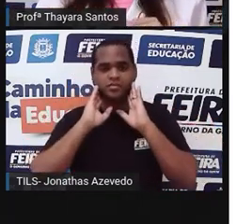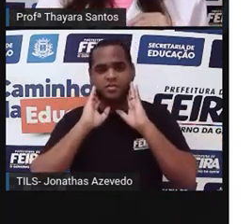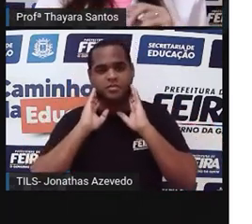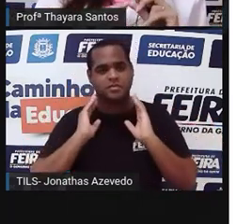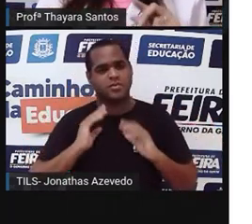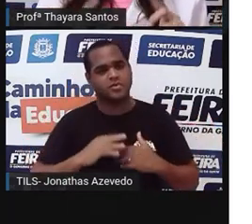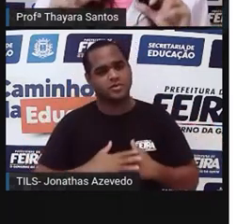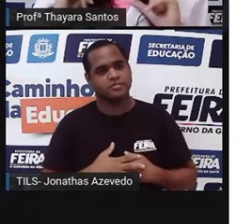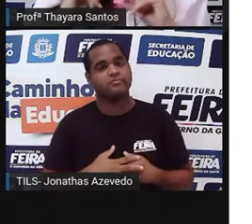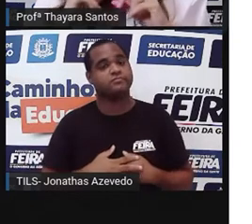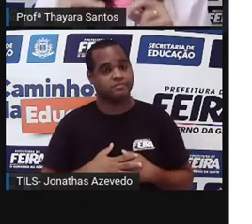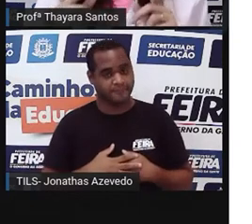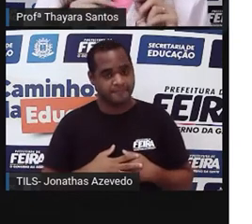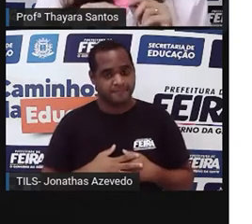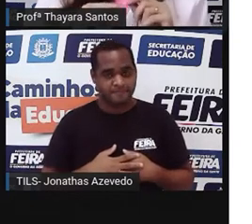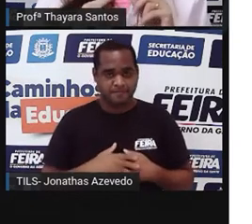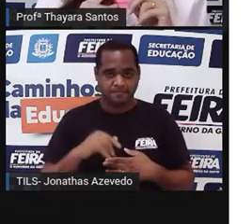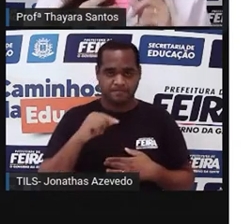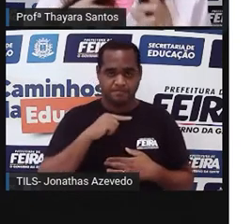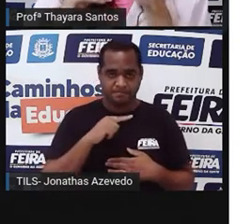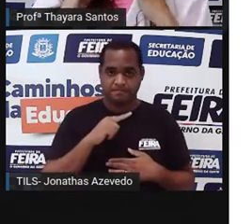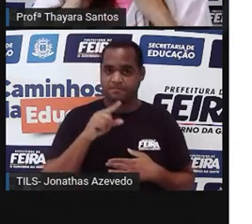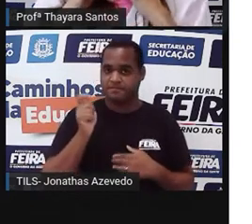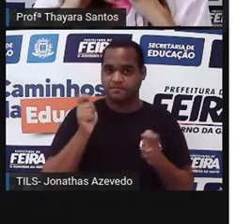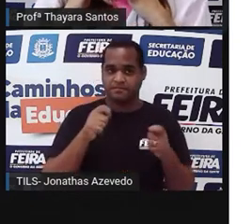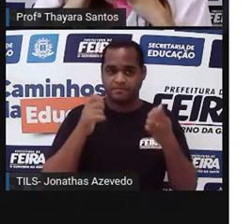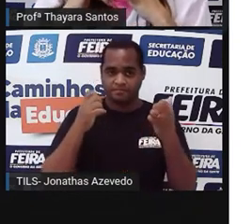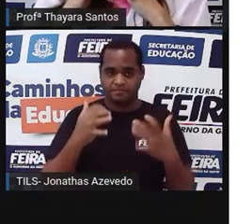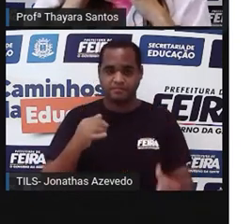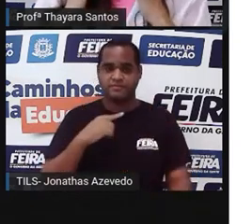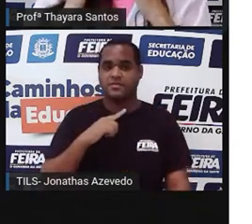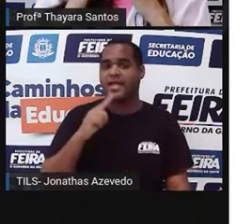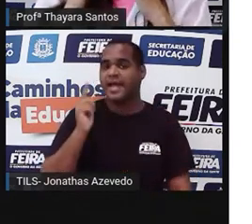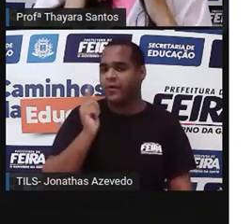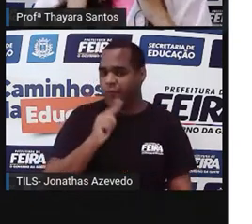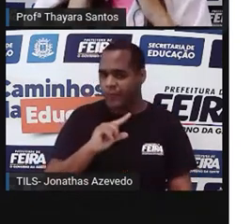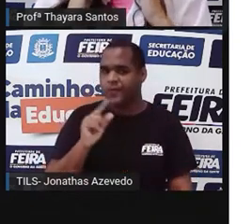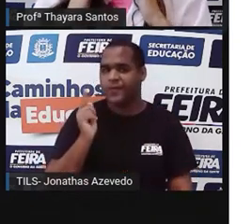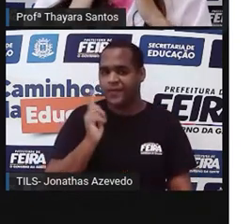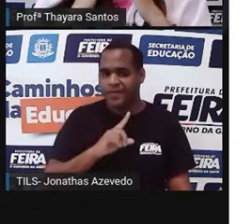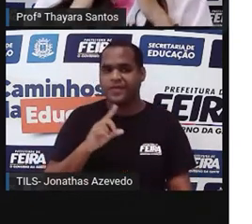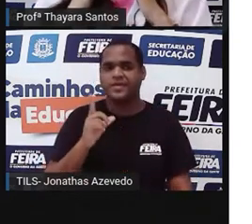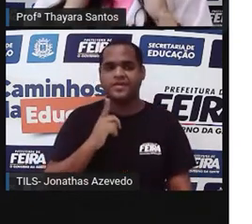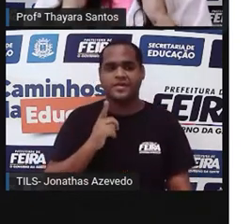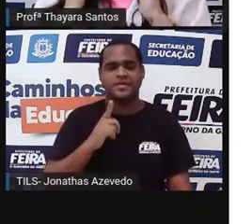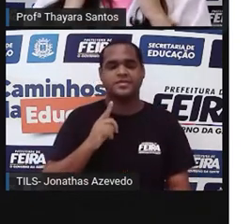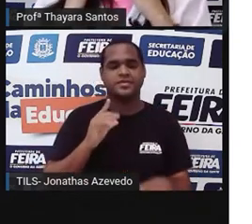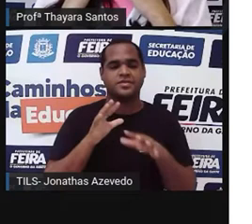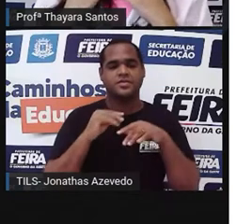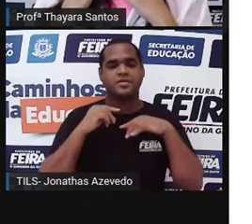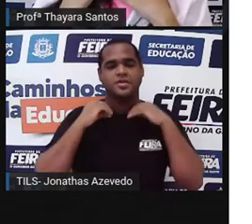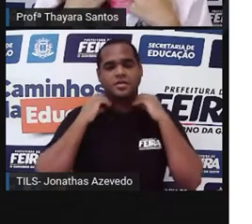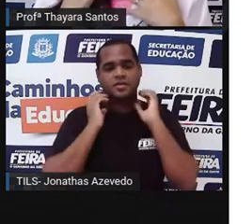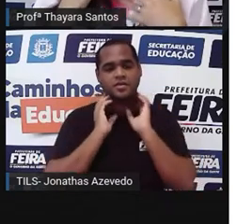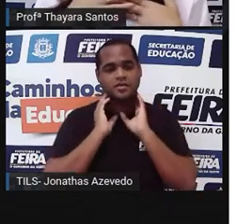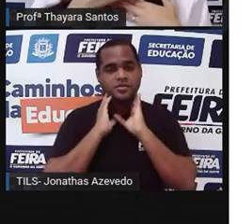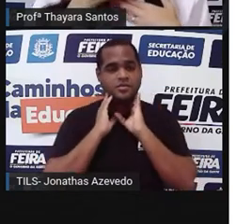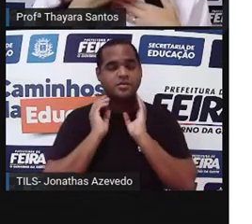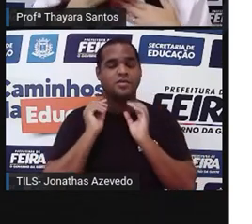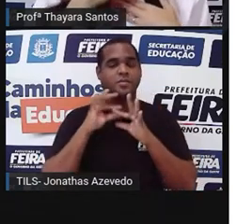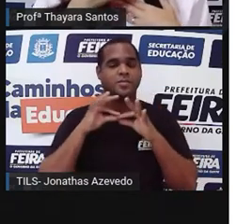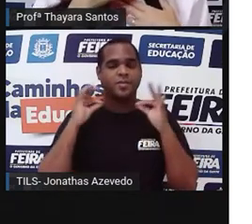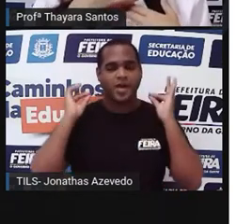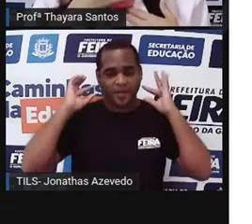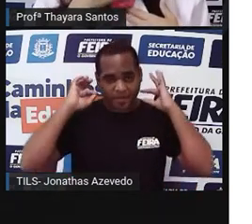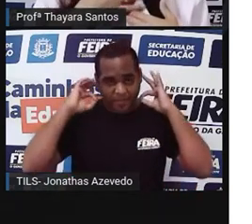pensar, ah, no caso delas funcionou, elas colocavam esses colares e o pescoço dela foi,